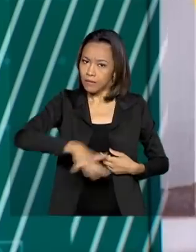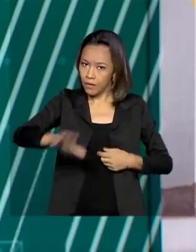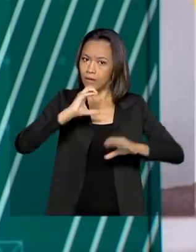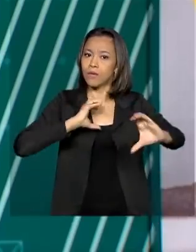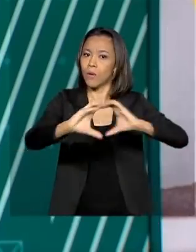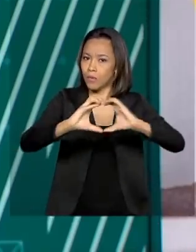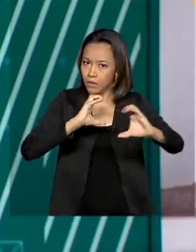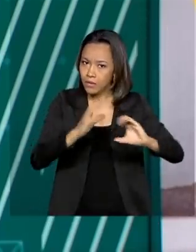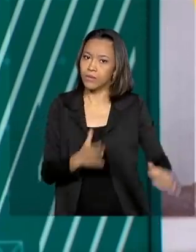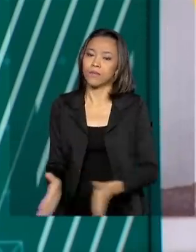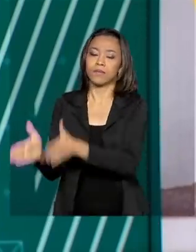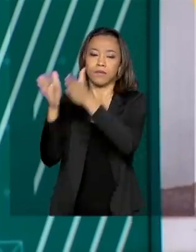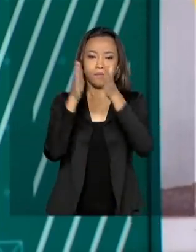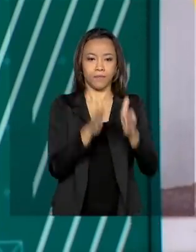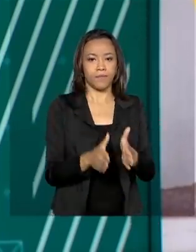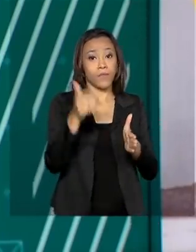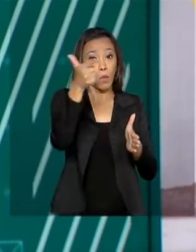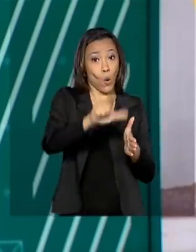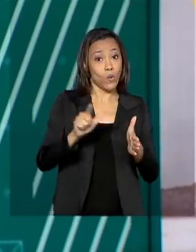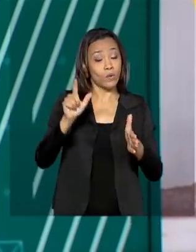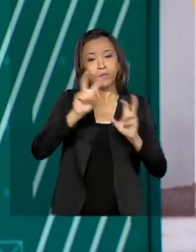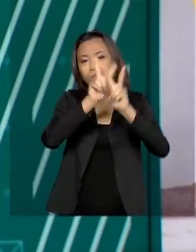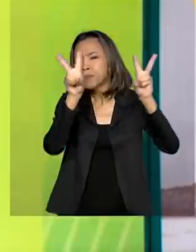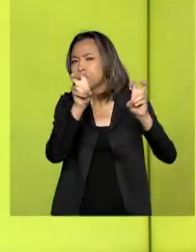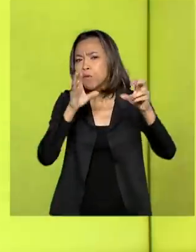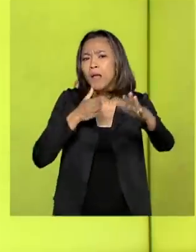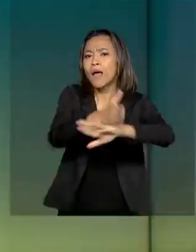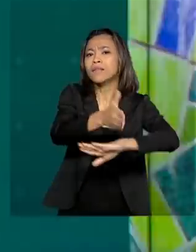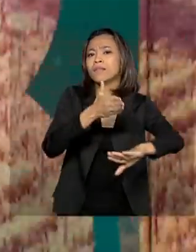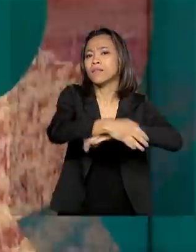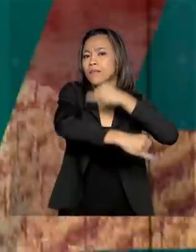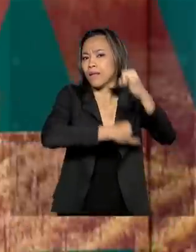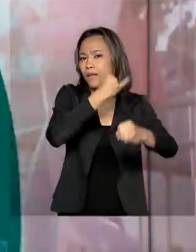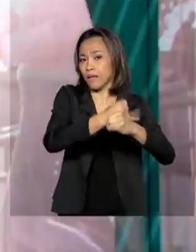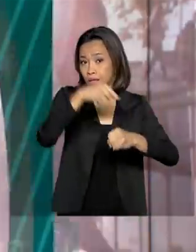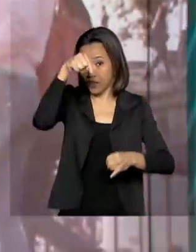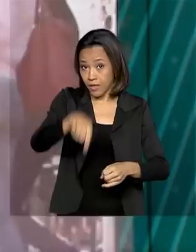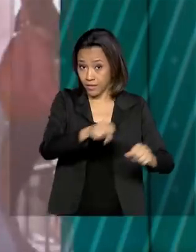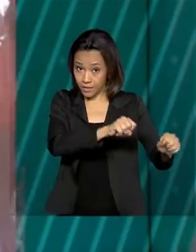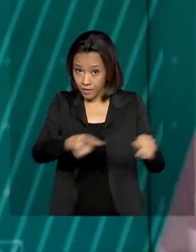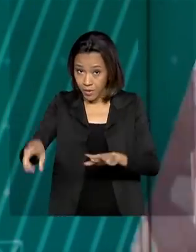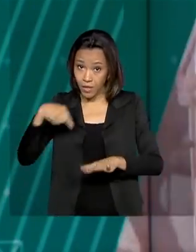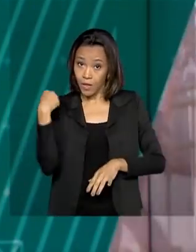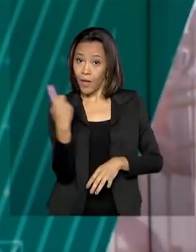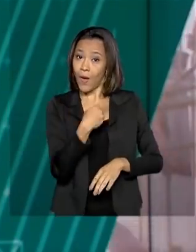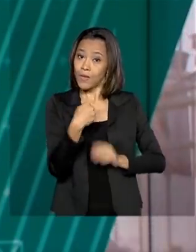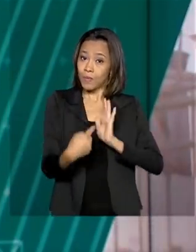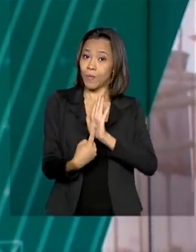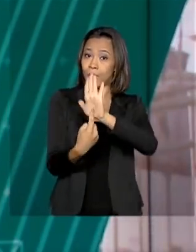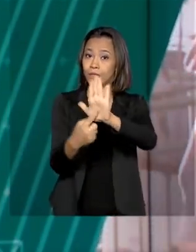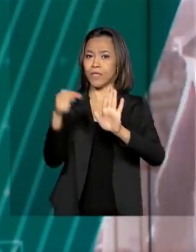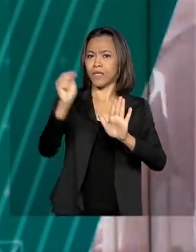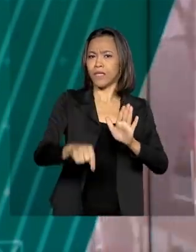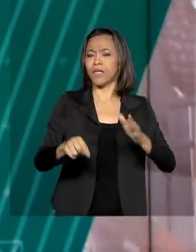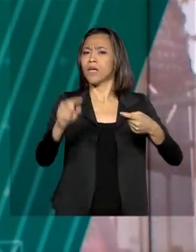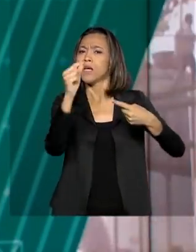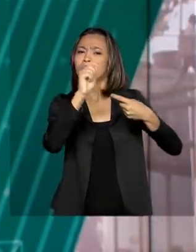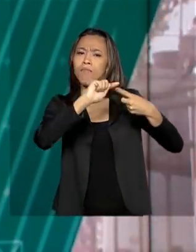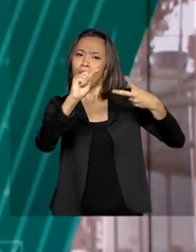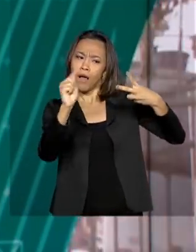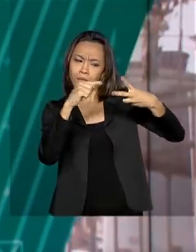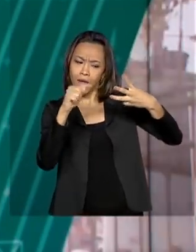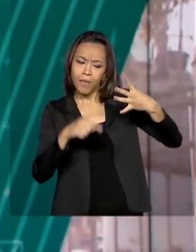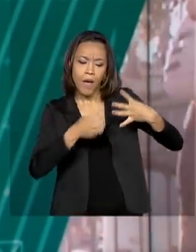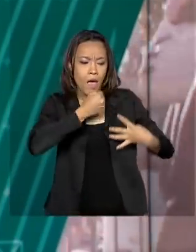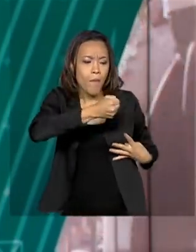E por falar em acesso à internet, nesta semana estamos mostrando aqui no Brasil em Dia, uma série de reportagens sobre a